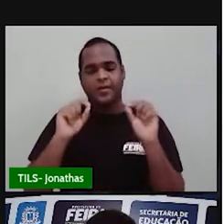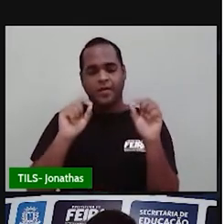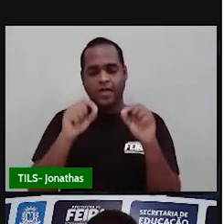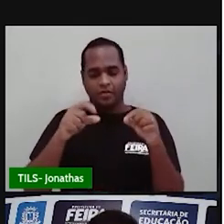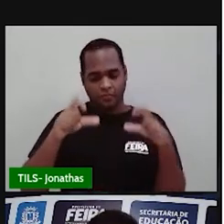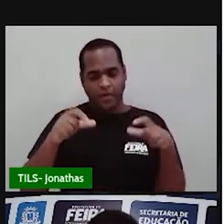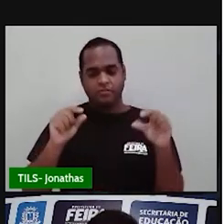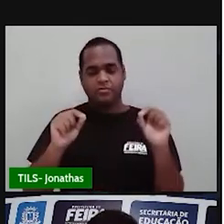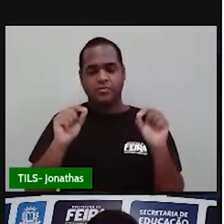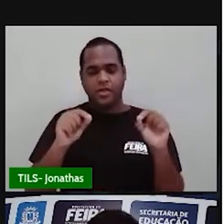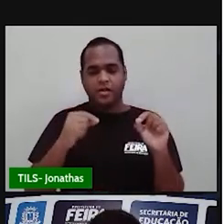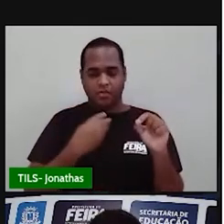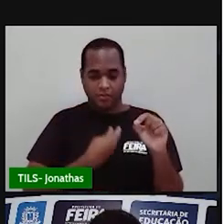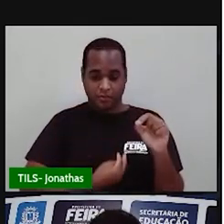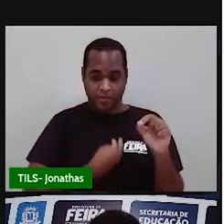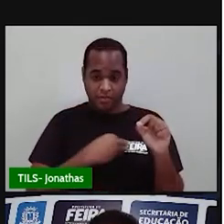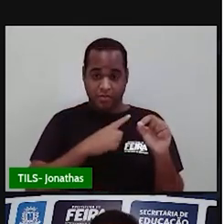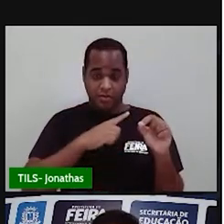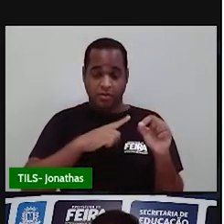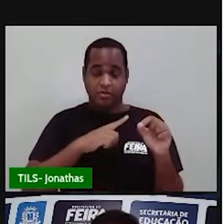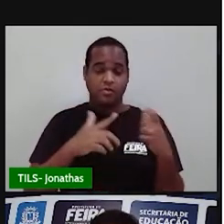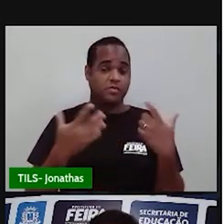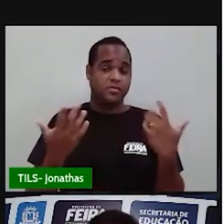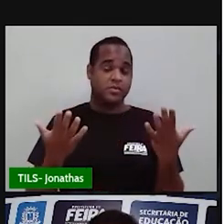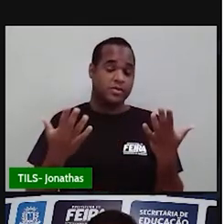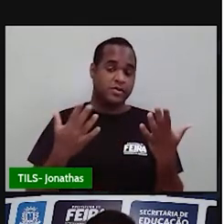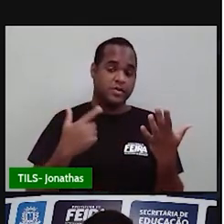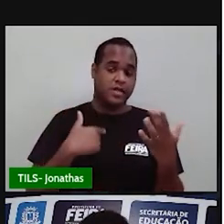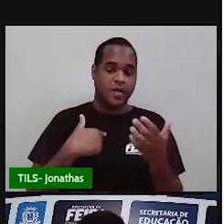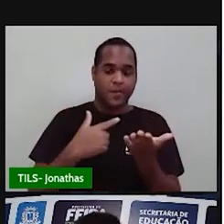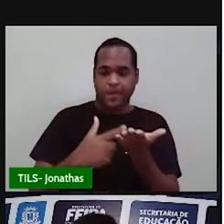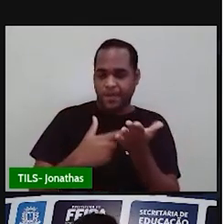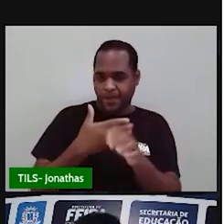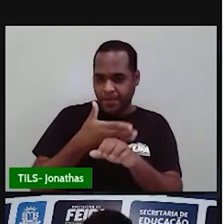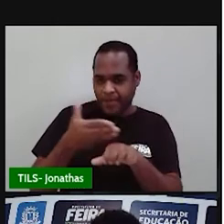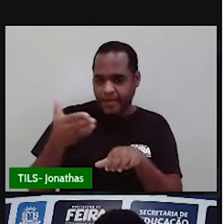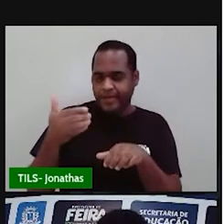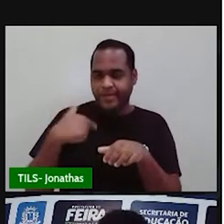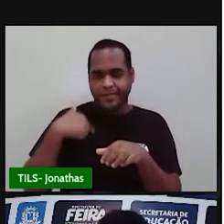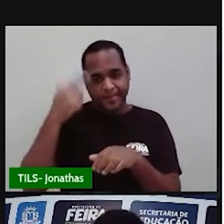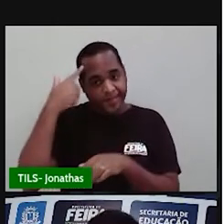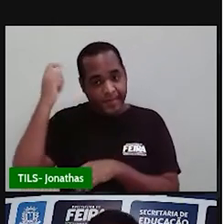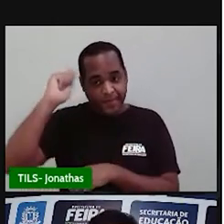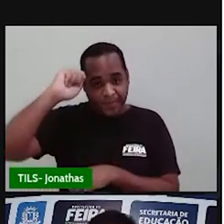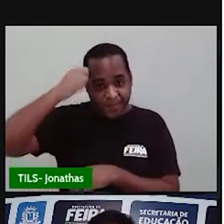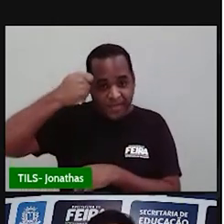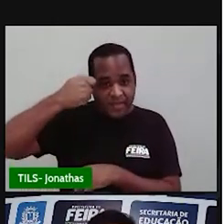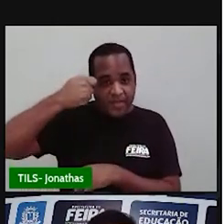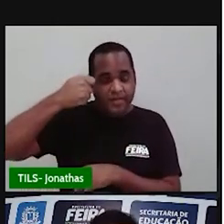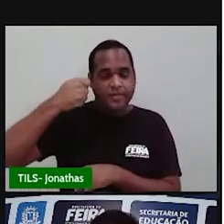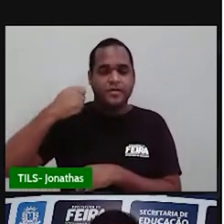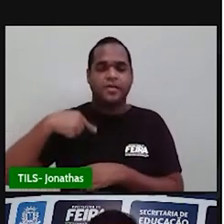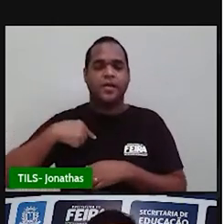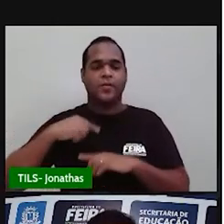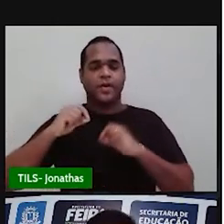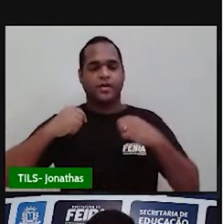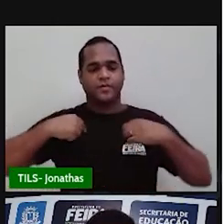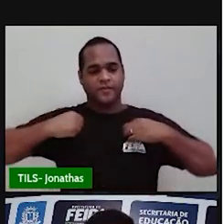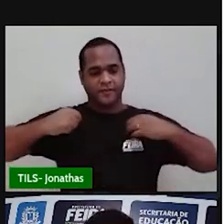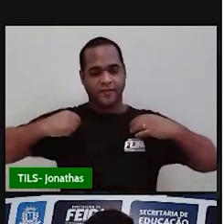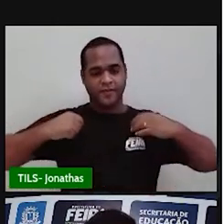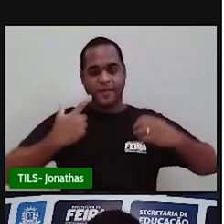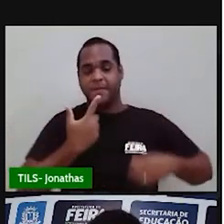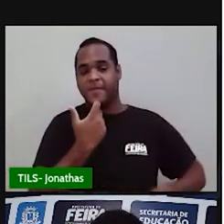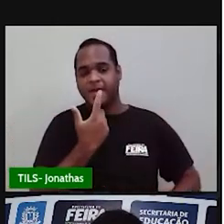local aqui, onde eu estou nesse momento, é que eu tenho pele branca, meu cabelo é preto, estou vestindo aqui uma camisa